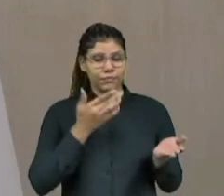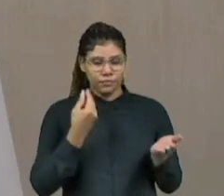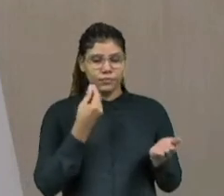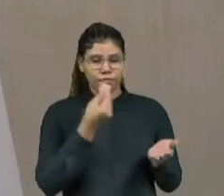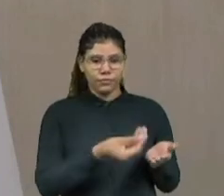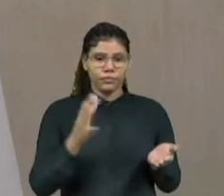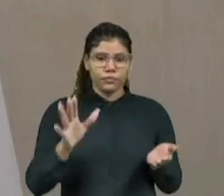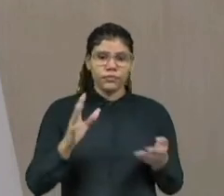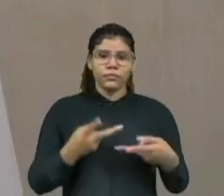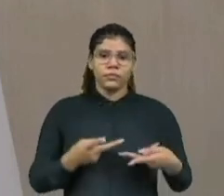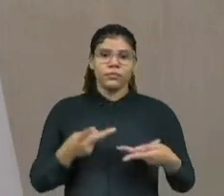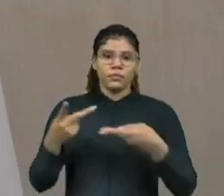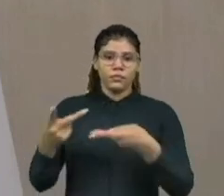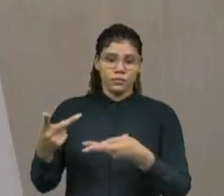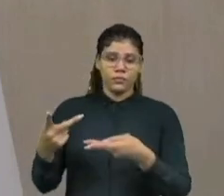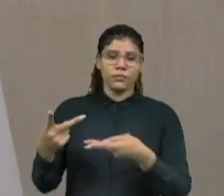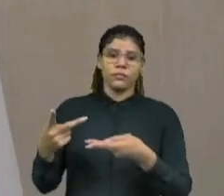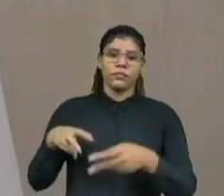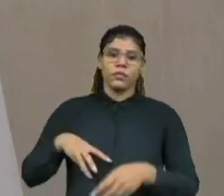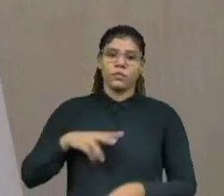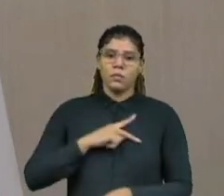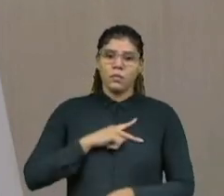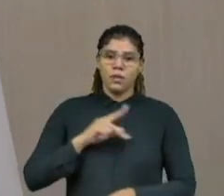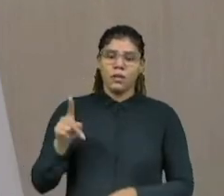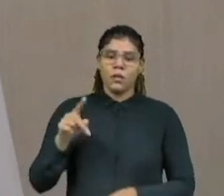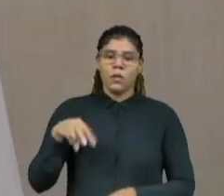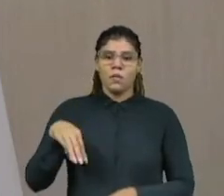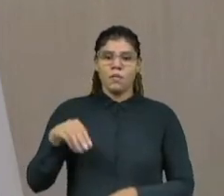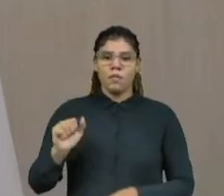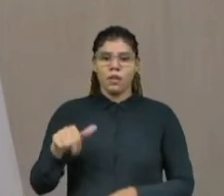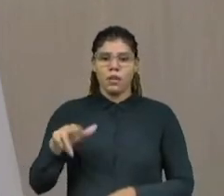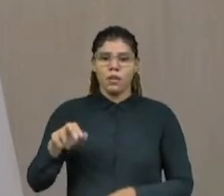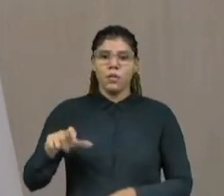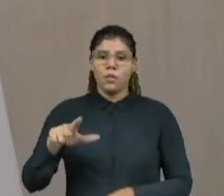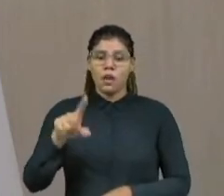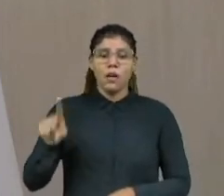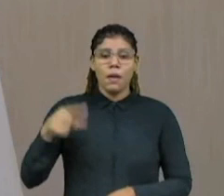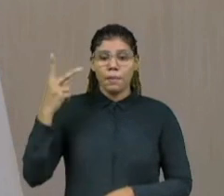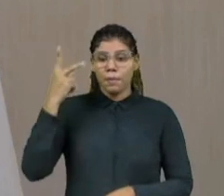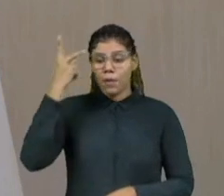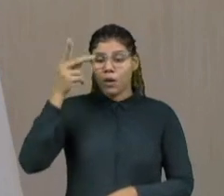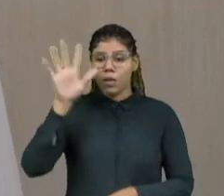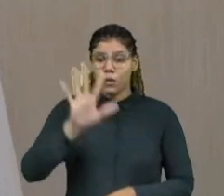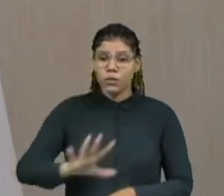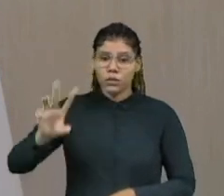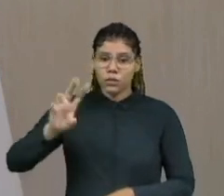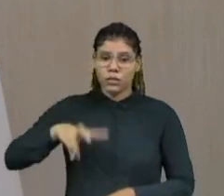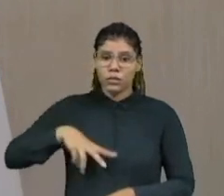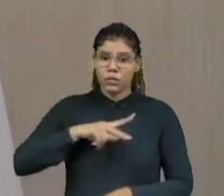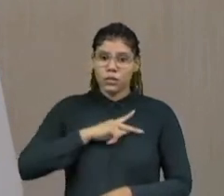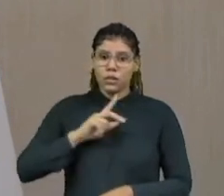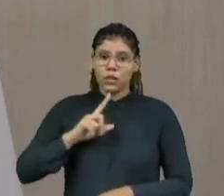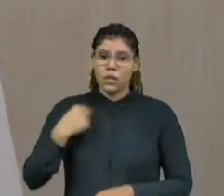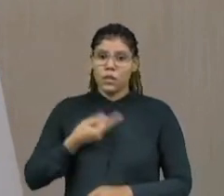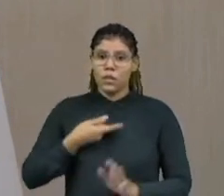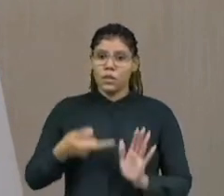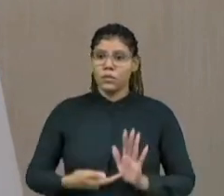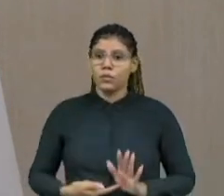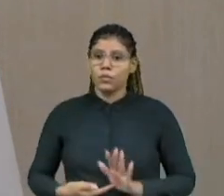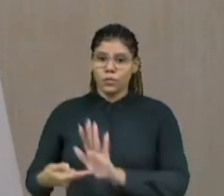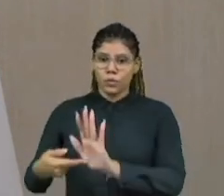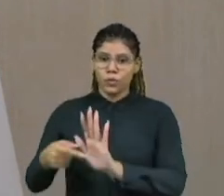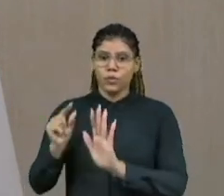Estamos lá com o doutor Manuel, procurador-geral do Ministério Público, onde levamos a importante demanda,